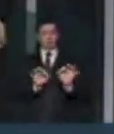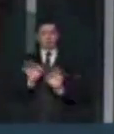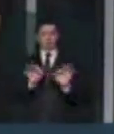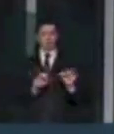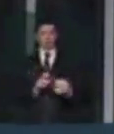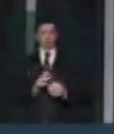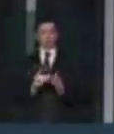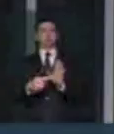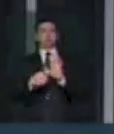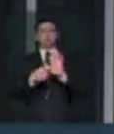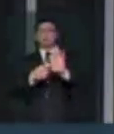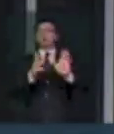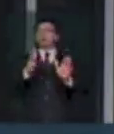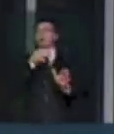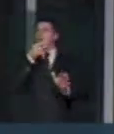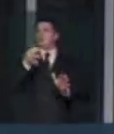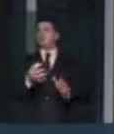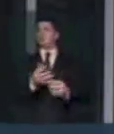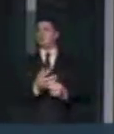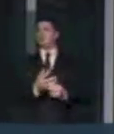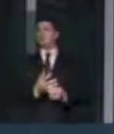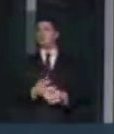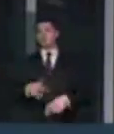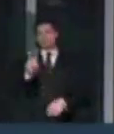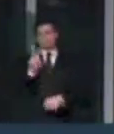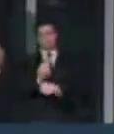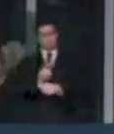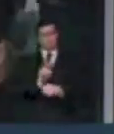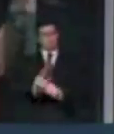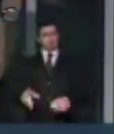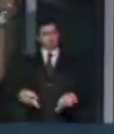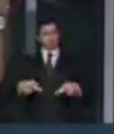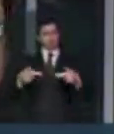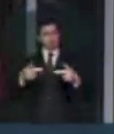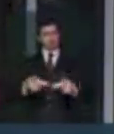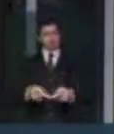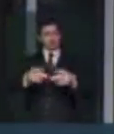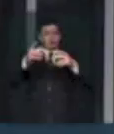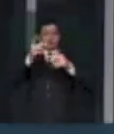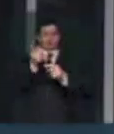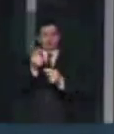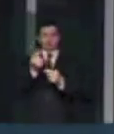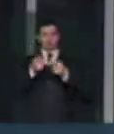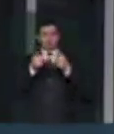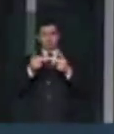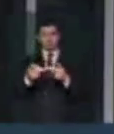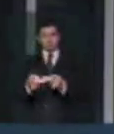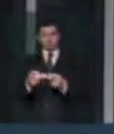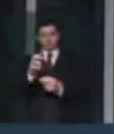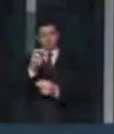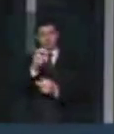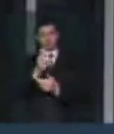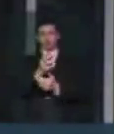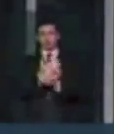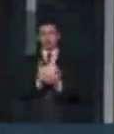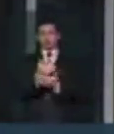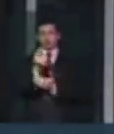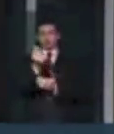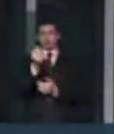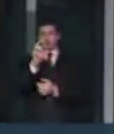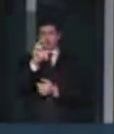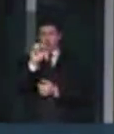explicitou sua posição da defesa de um projeto de restribuição que não fira, que não viole, que não